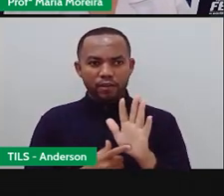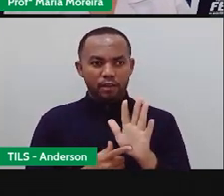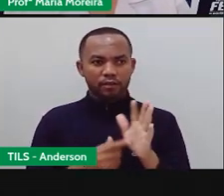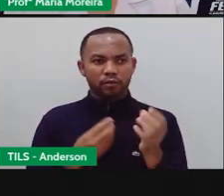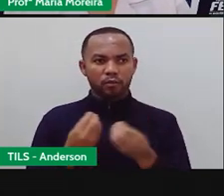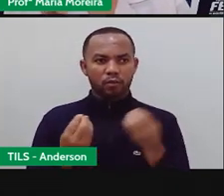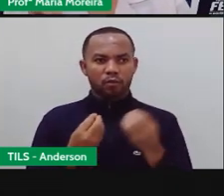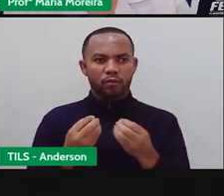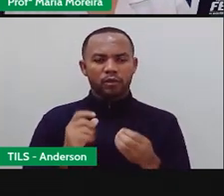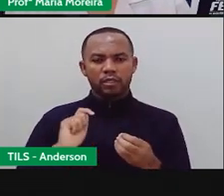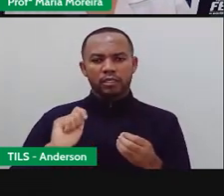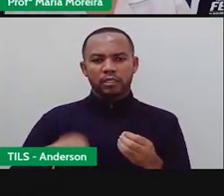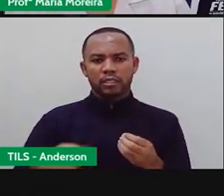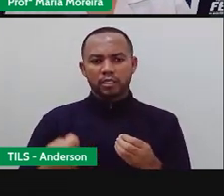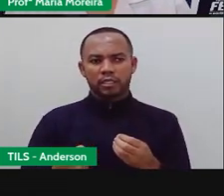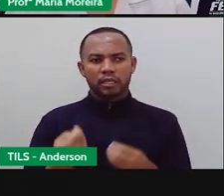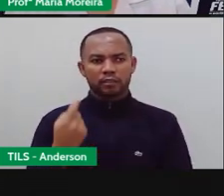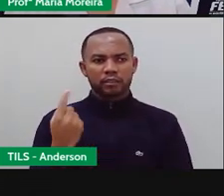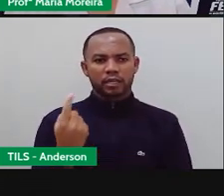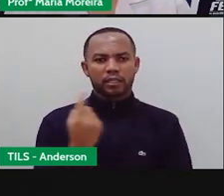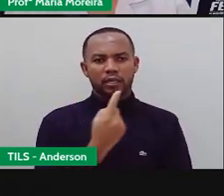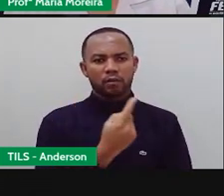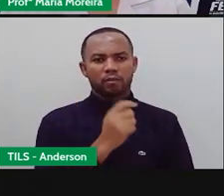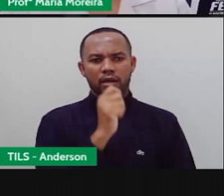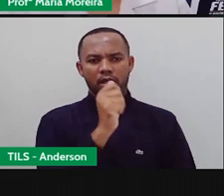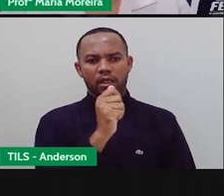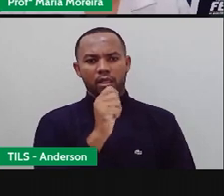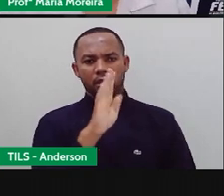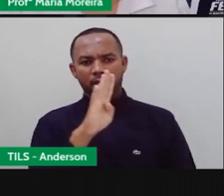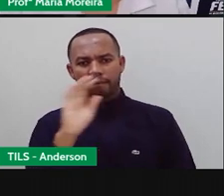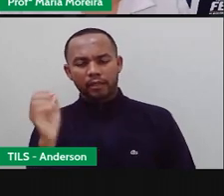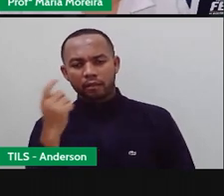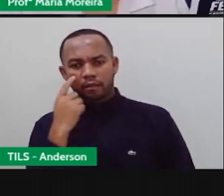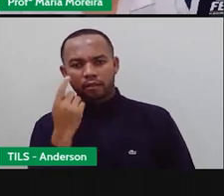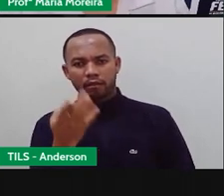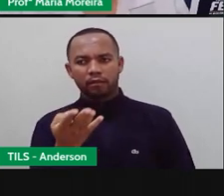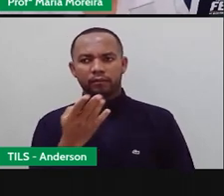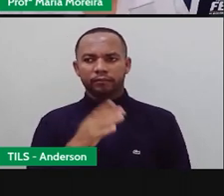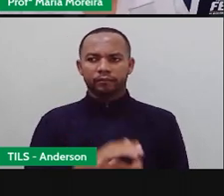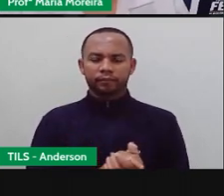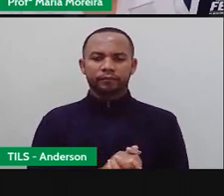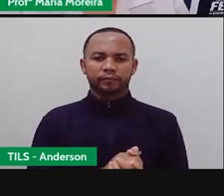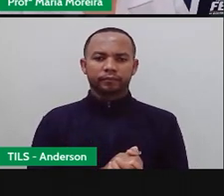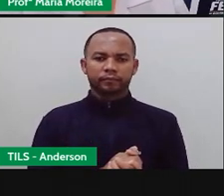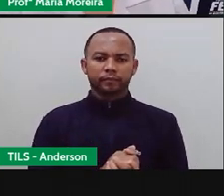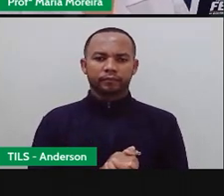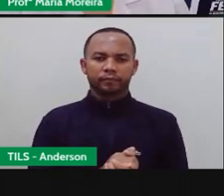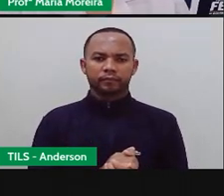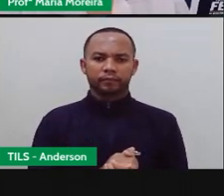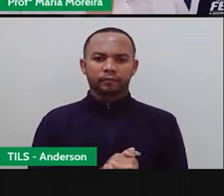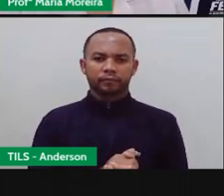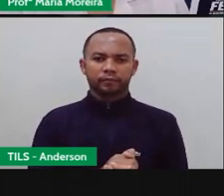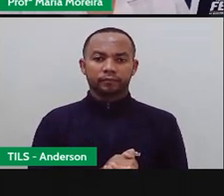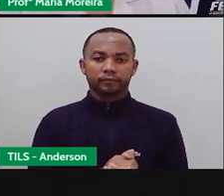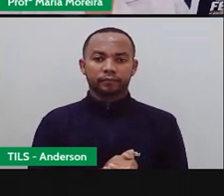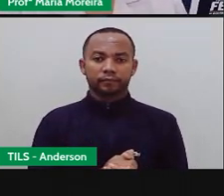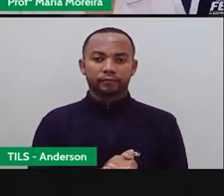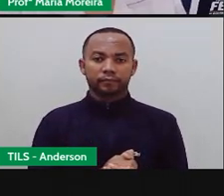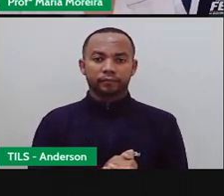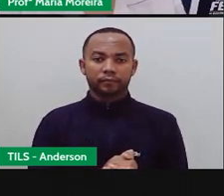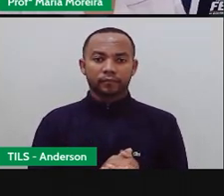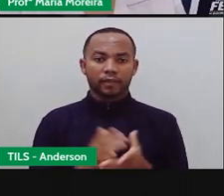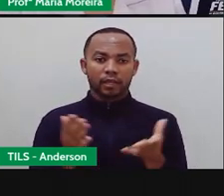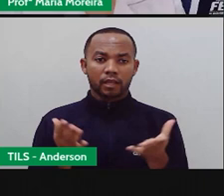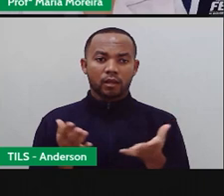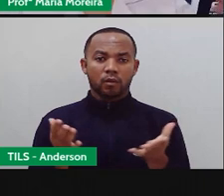Dos sinais Pra cada uma dessas letras O que é muito bacana Vamos seguindo Bom, vamos